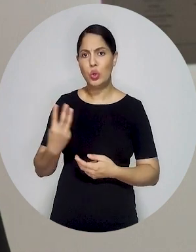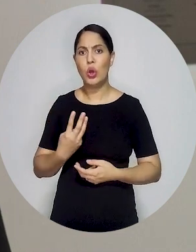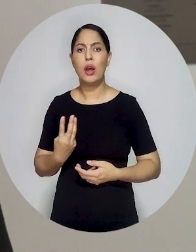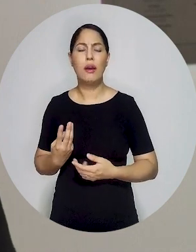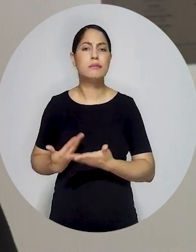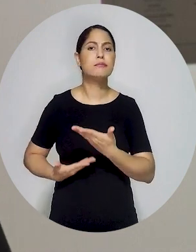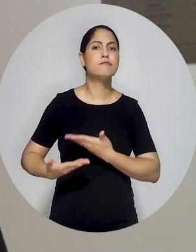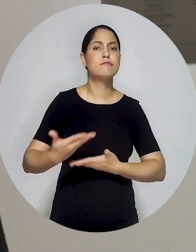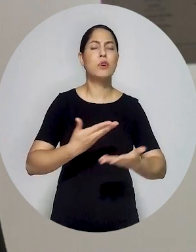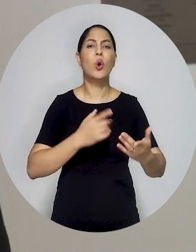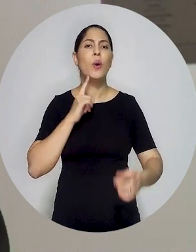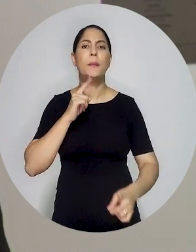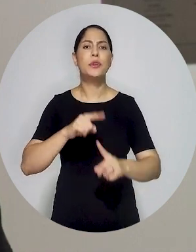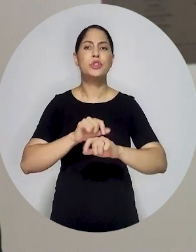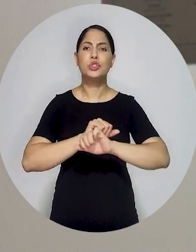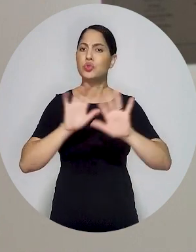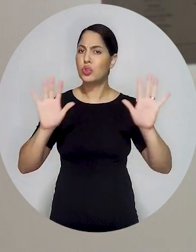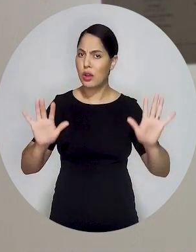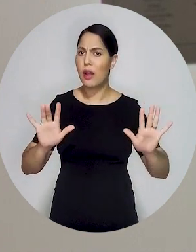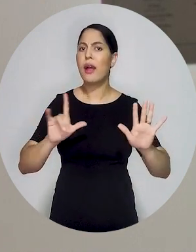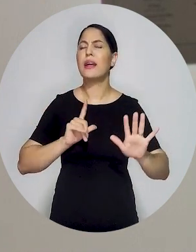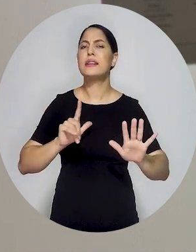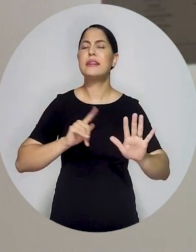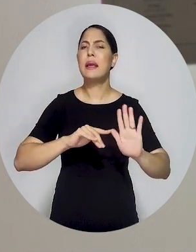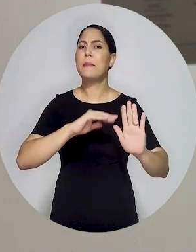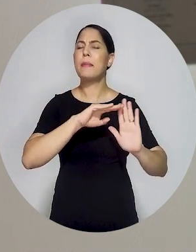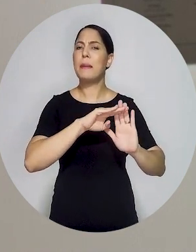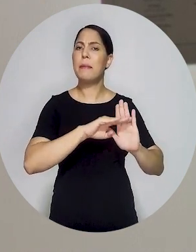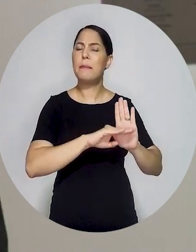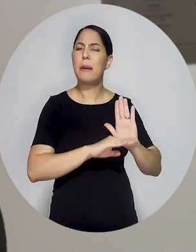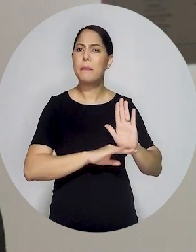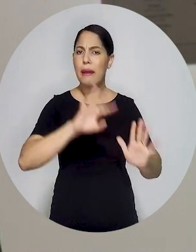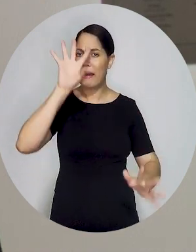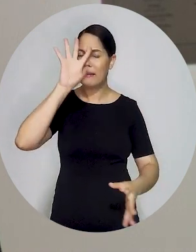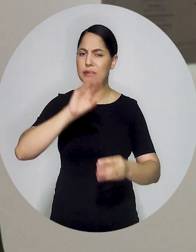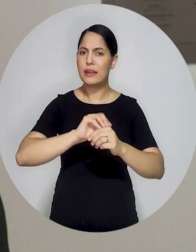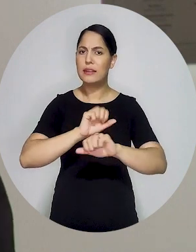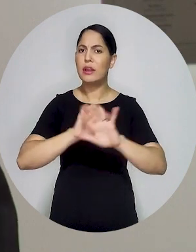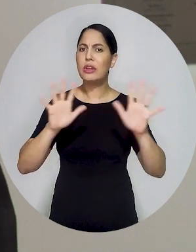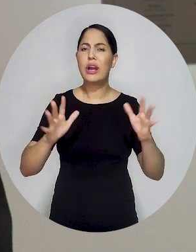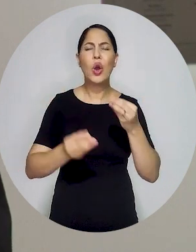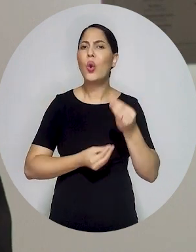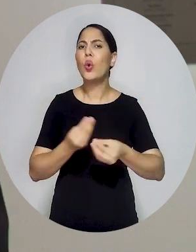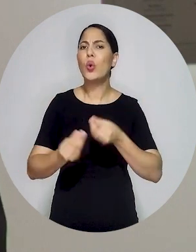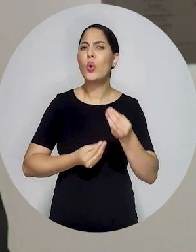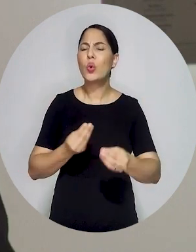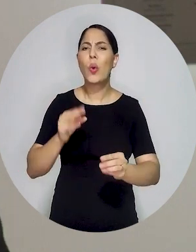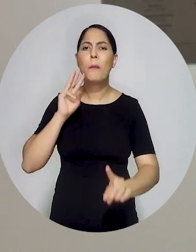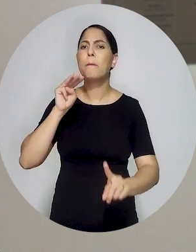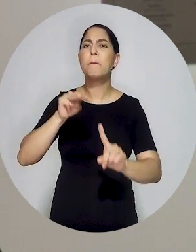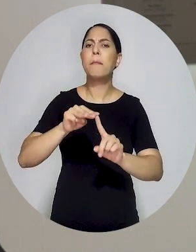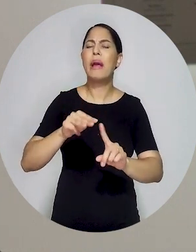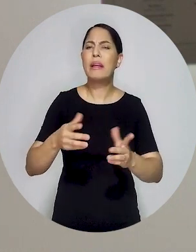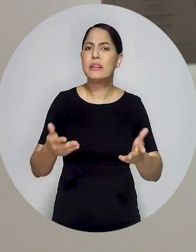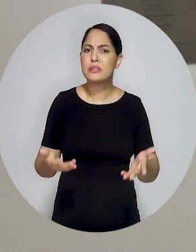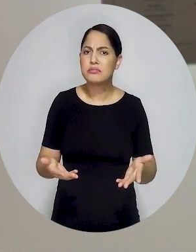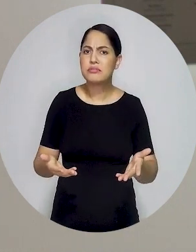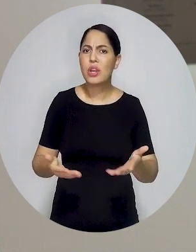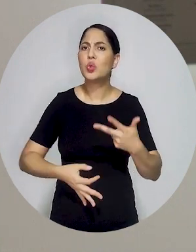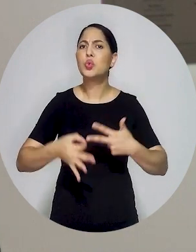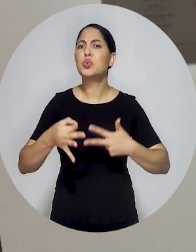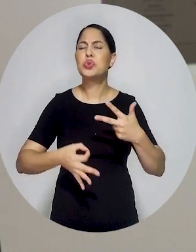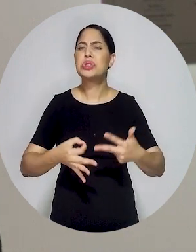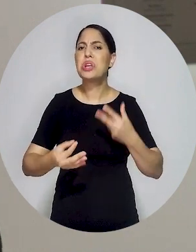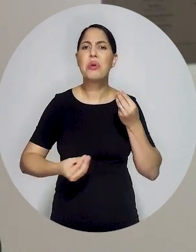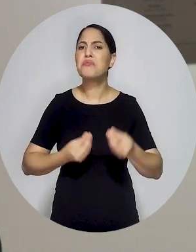Ordem na escolha, primeiro entendendo como funciona verdadeiramente a definição das metas